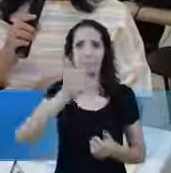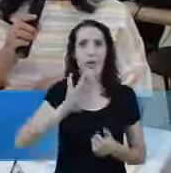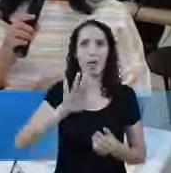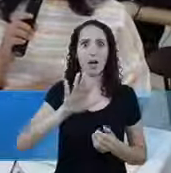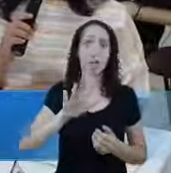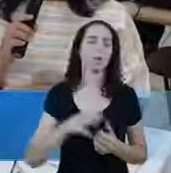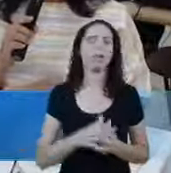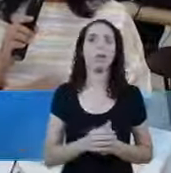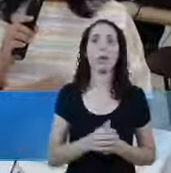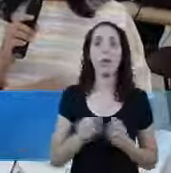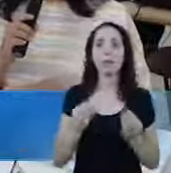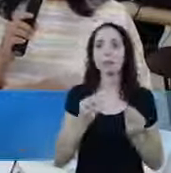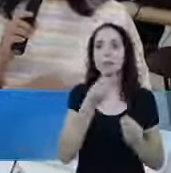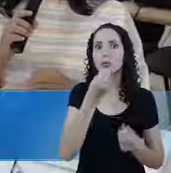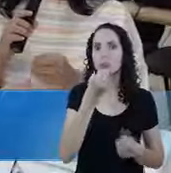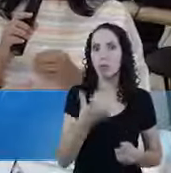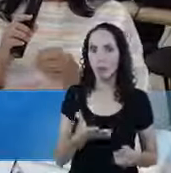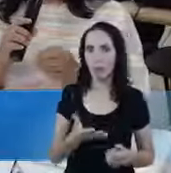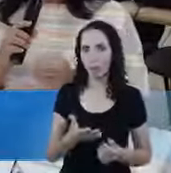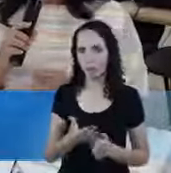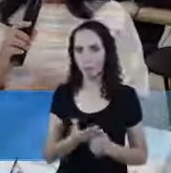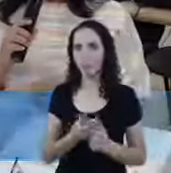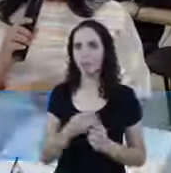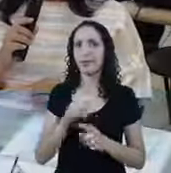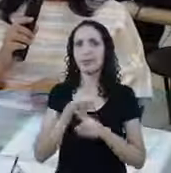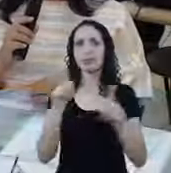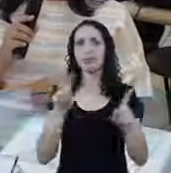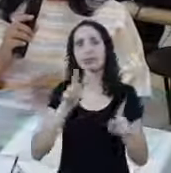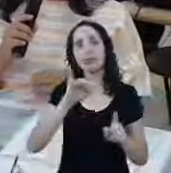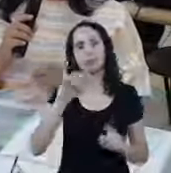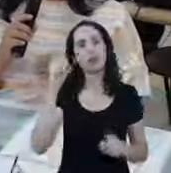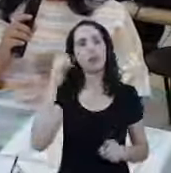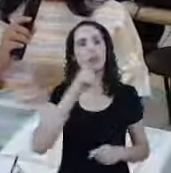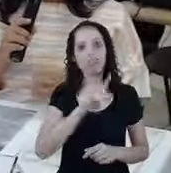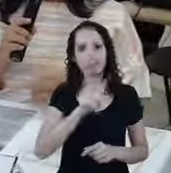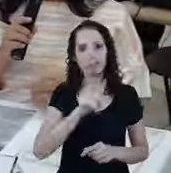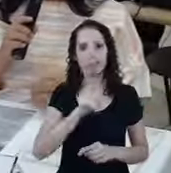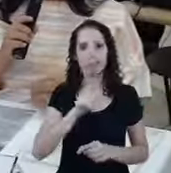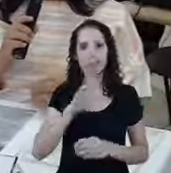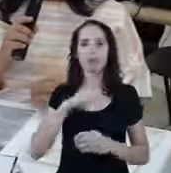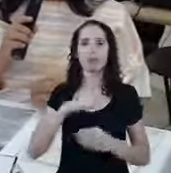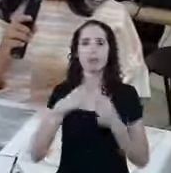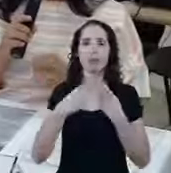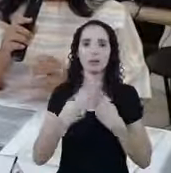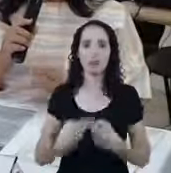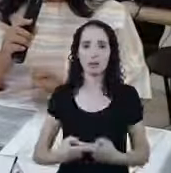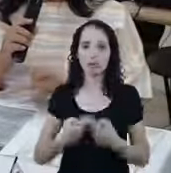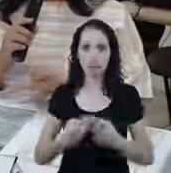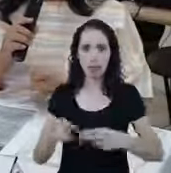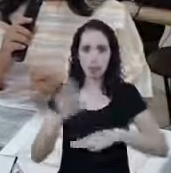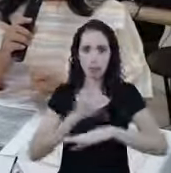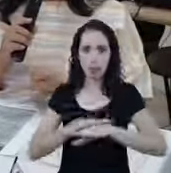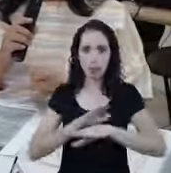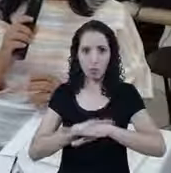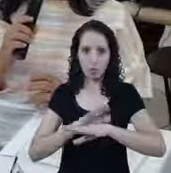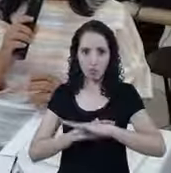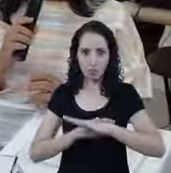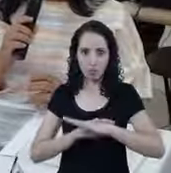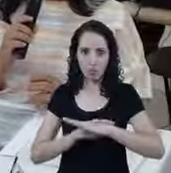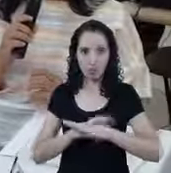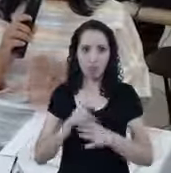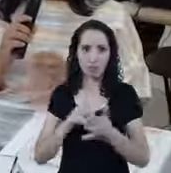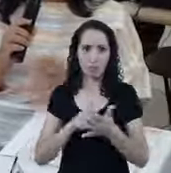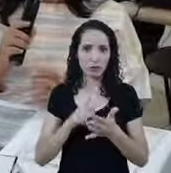E será processada E você receberá Então Tenha paciência O momento É de você